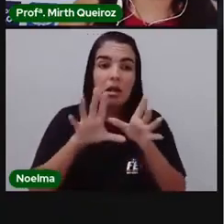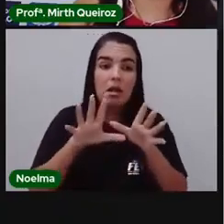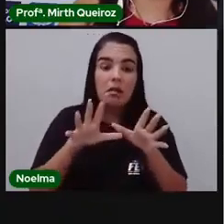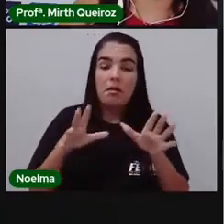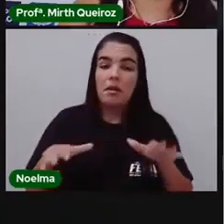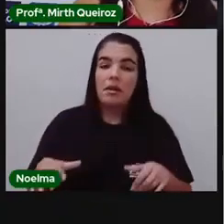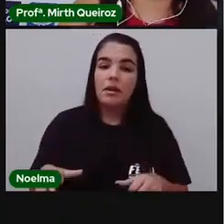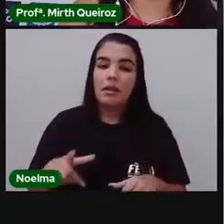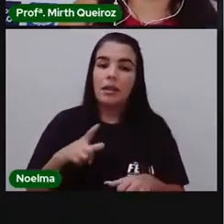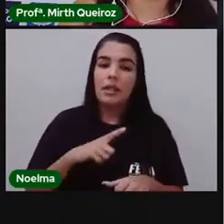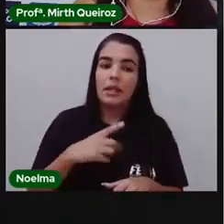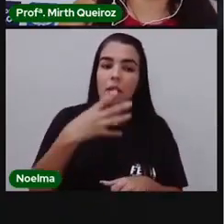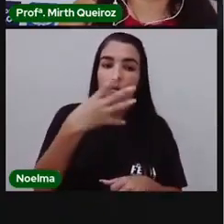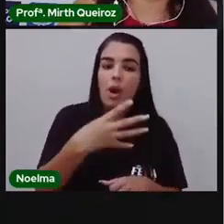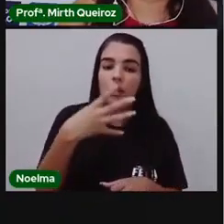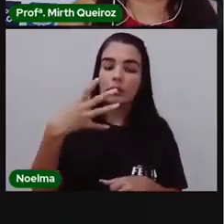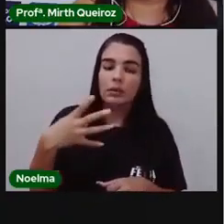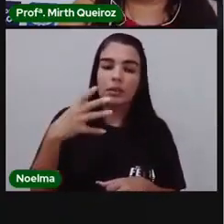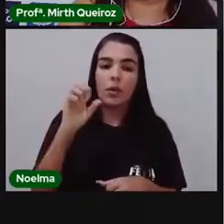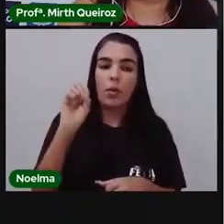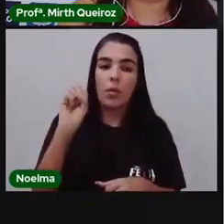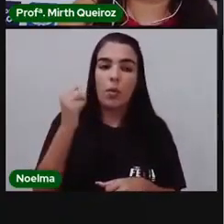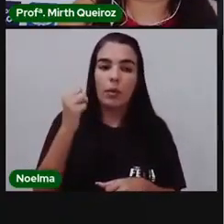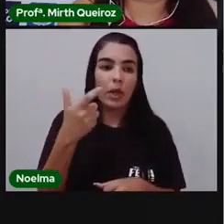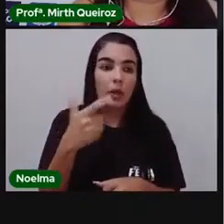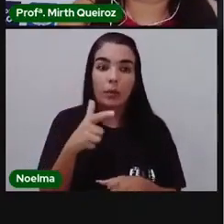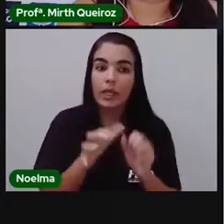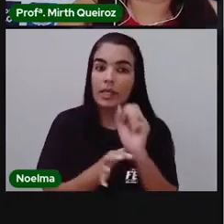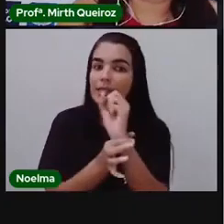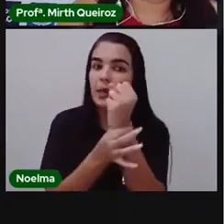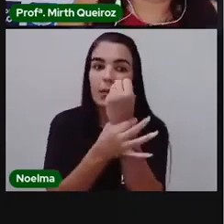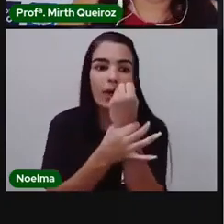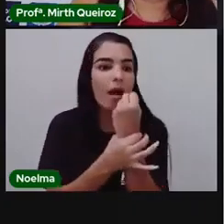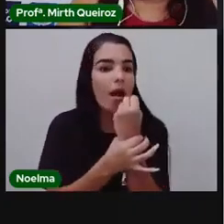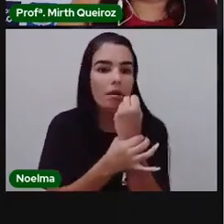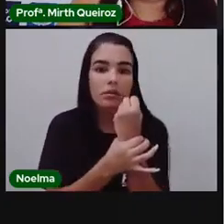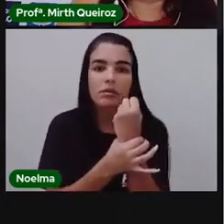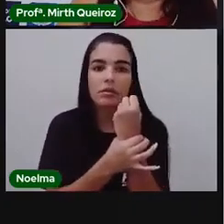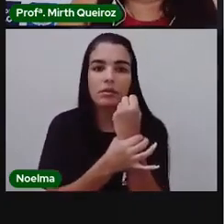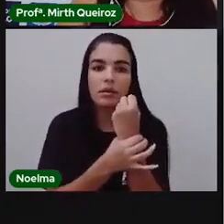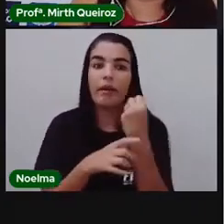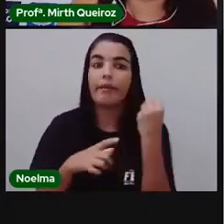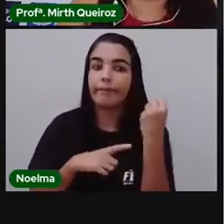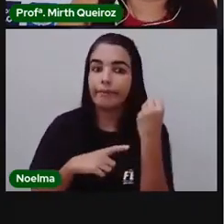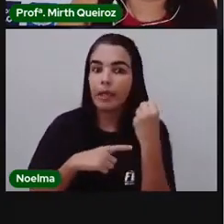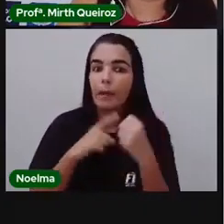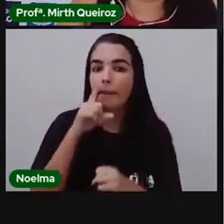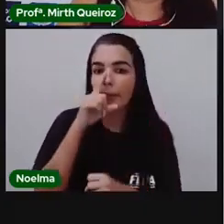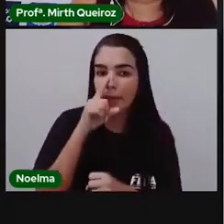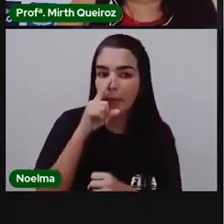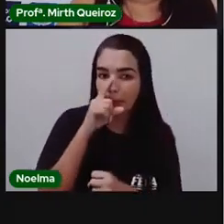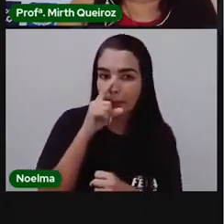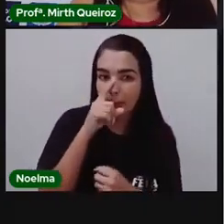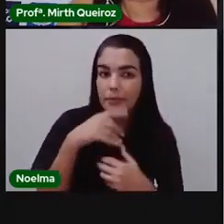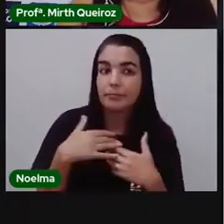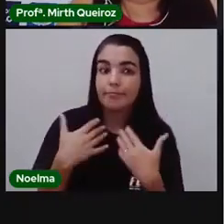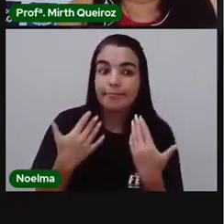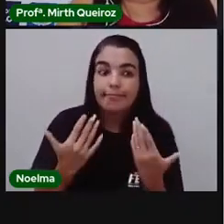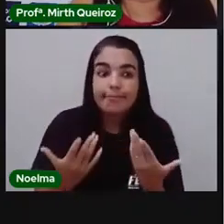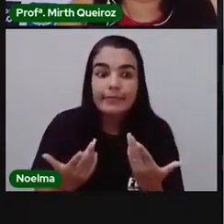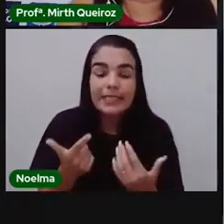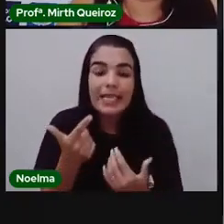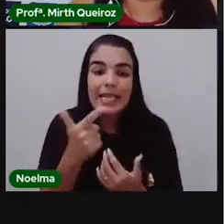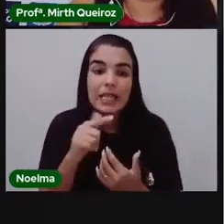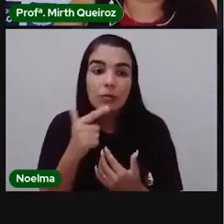448 estão em vulnerabilidade, ou seja, correndo um risco ali. Não, não